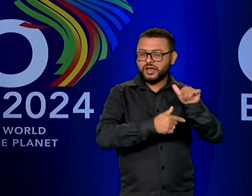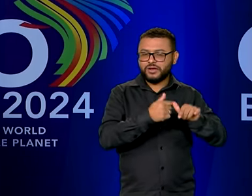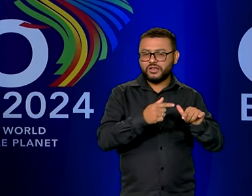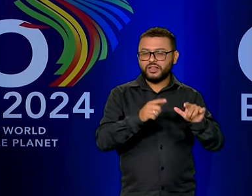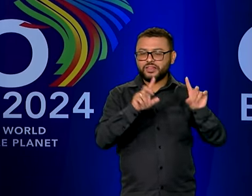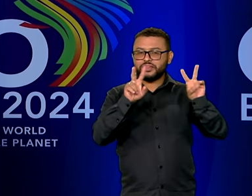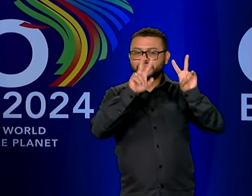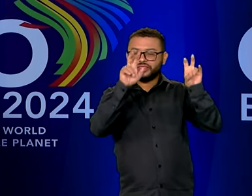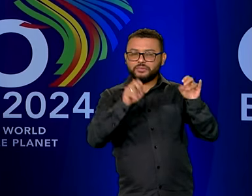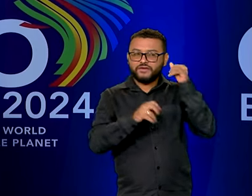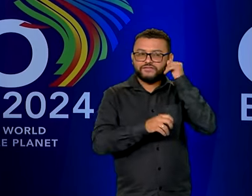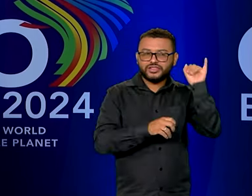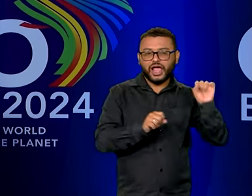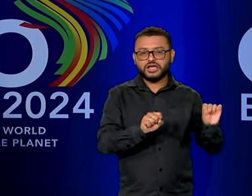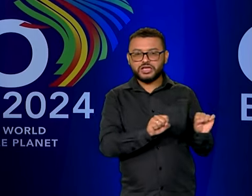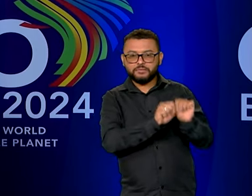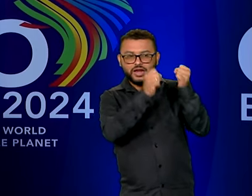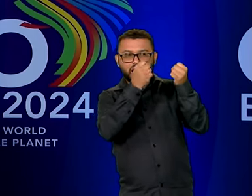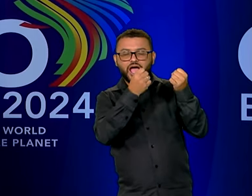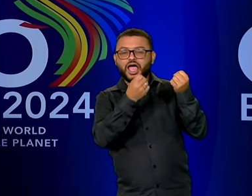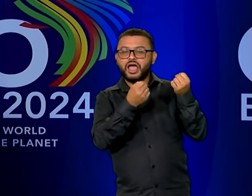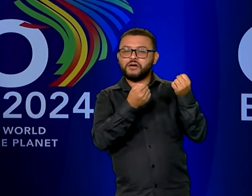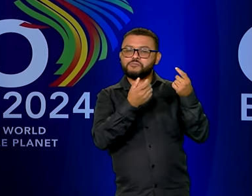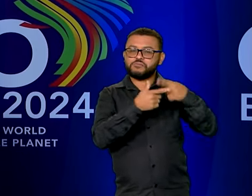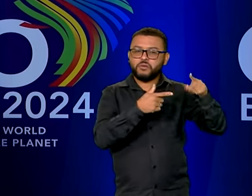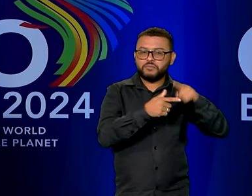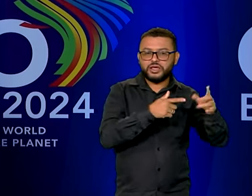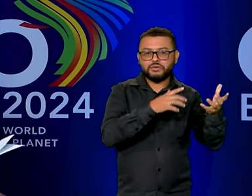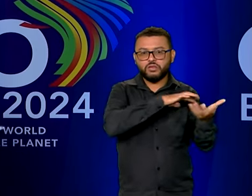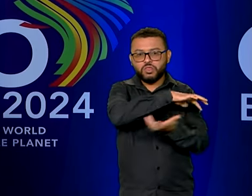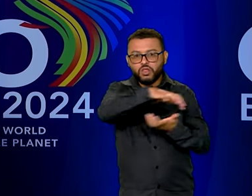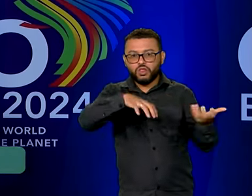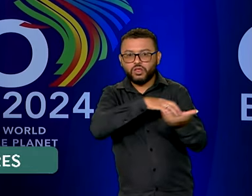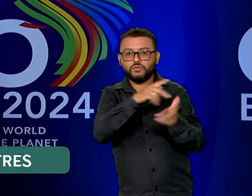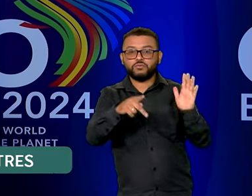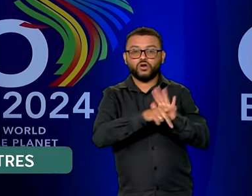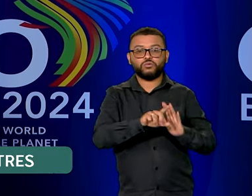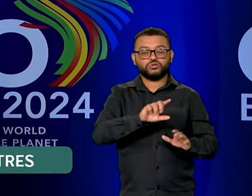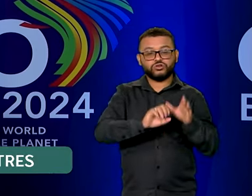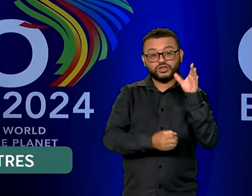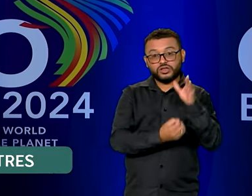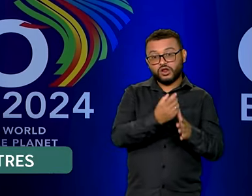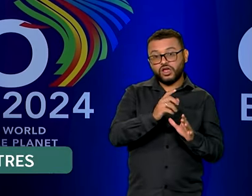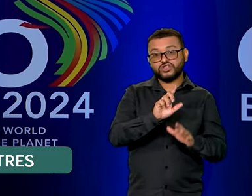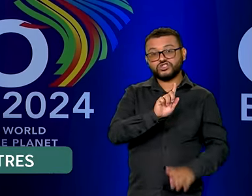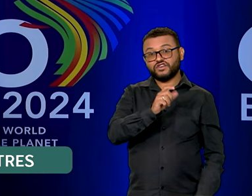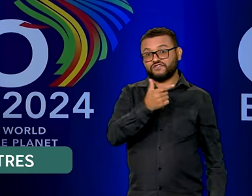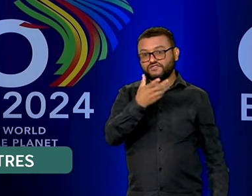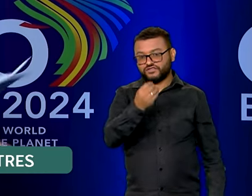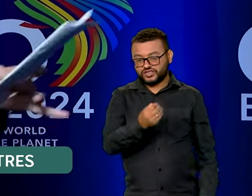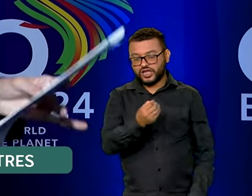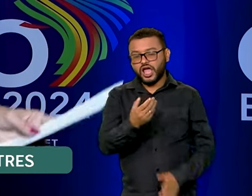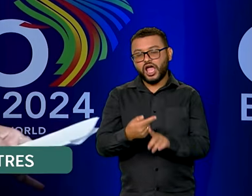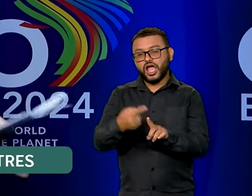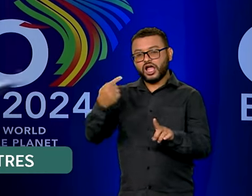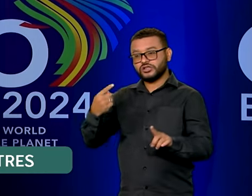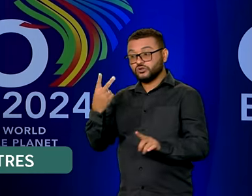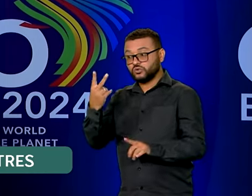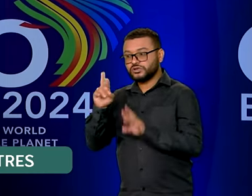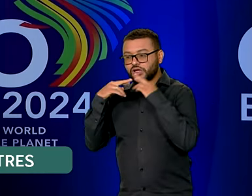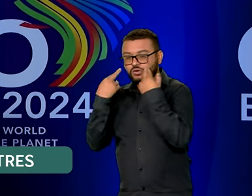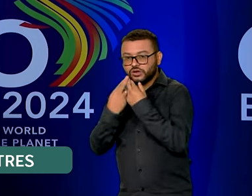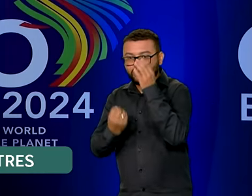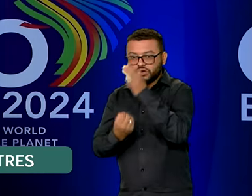Redução do Risco de Desastres Naturais do G20. Os dois primeiros encontros aconteceram na última